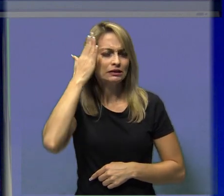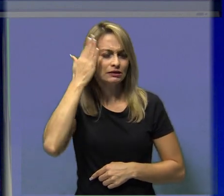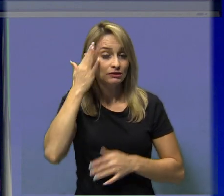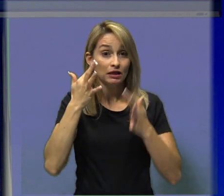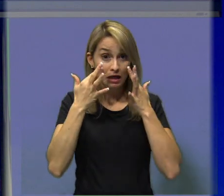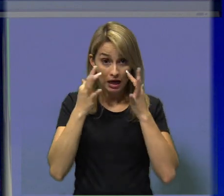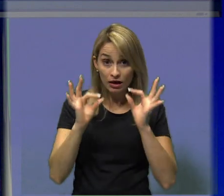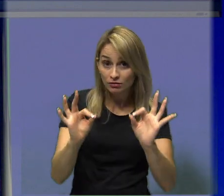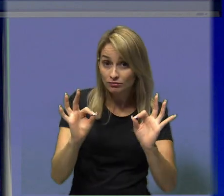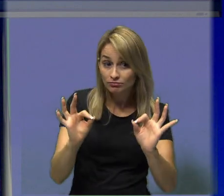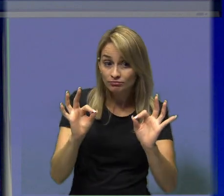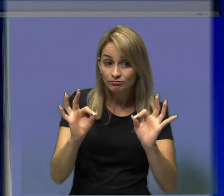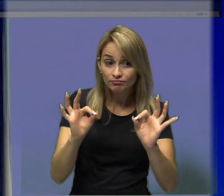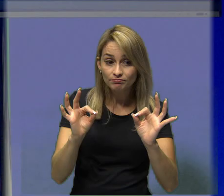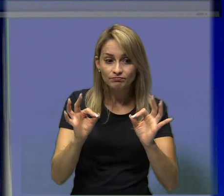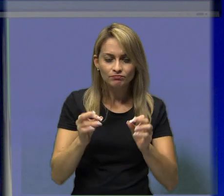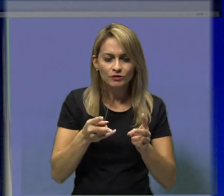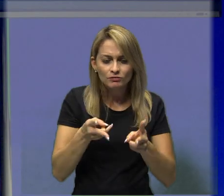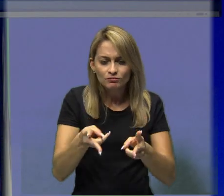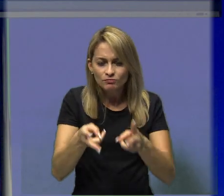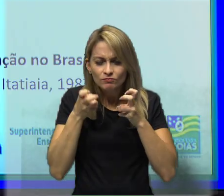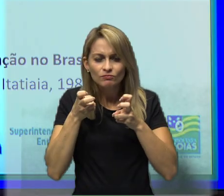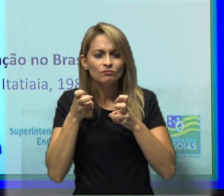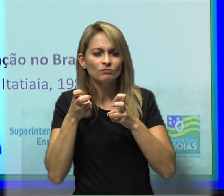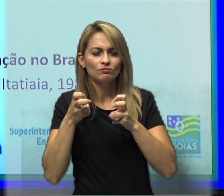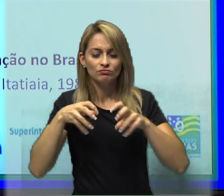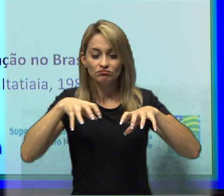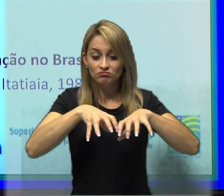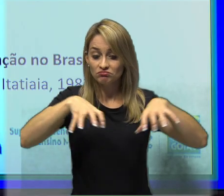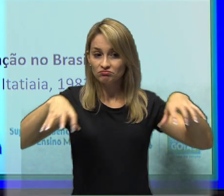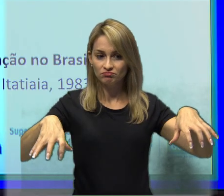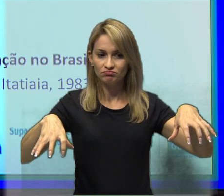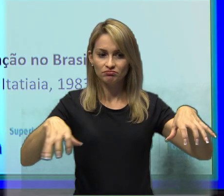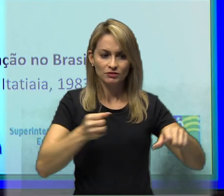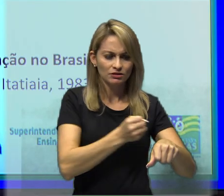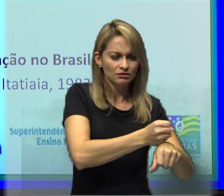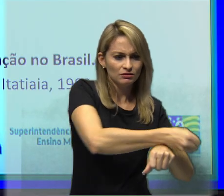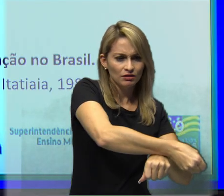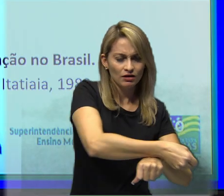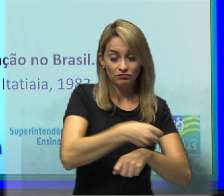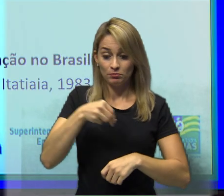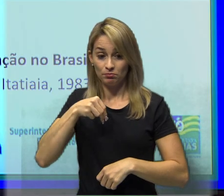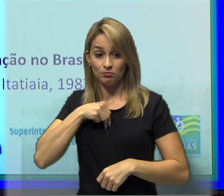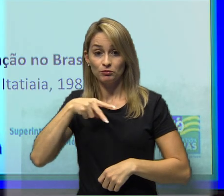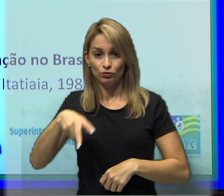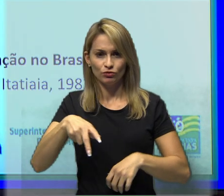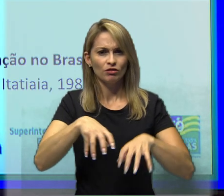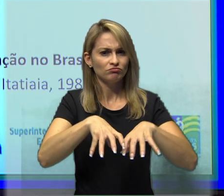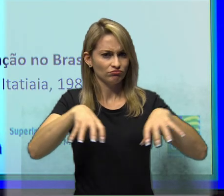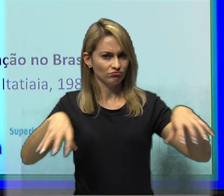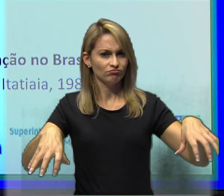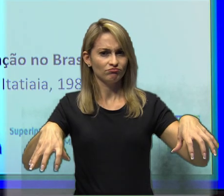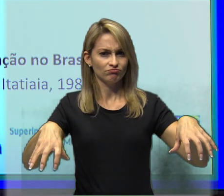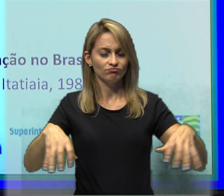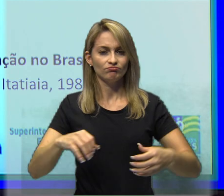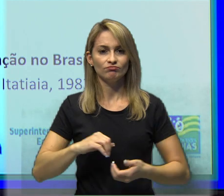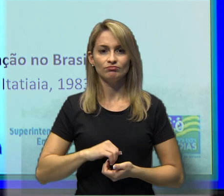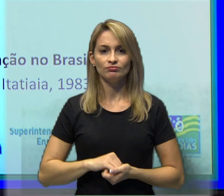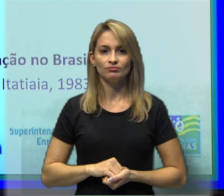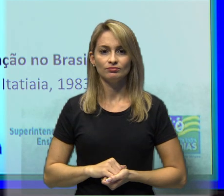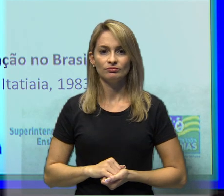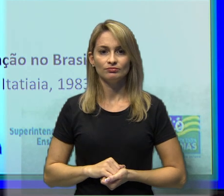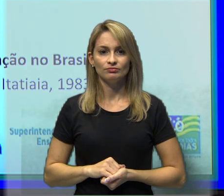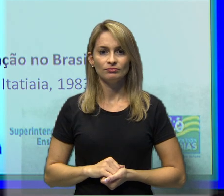Colonizadores e colonizados. Tá bom? Vamos para a questão 2, né? A questão 2 é do Enem de 2014